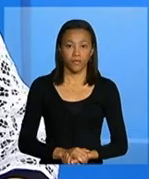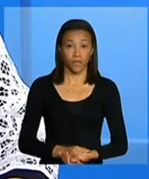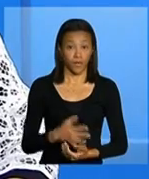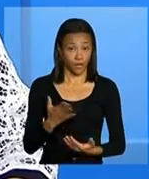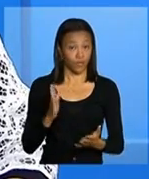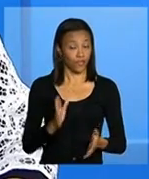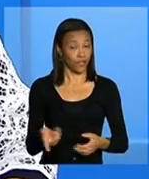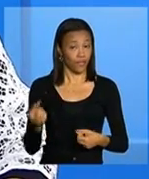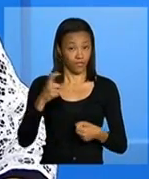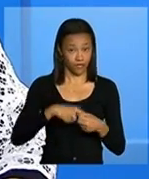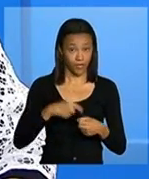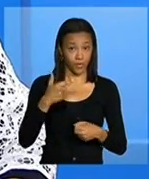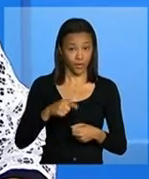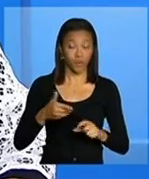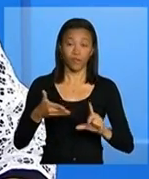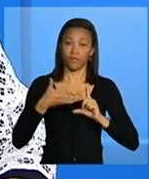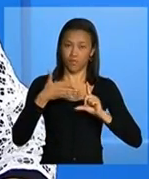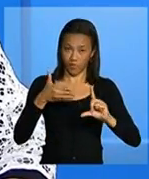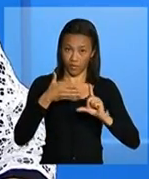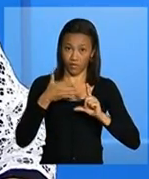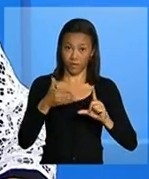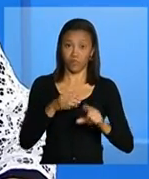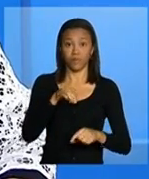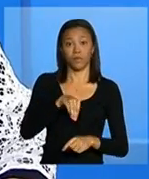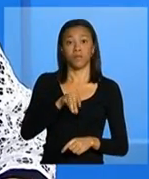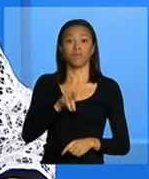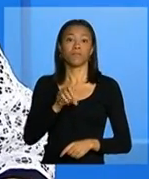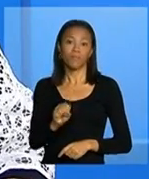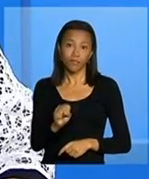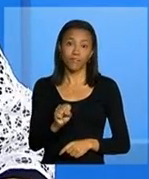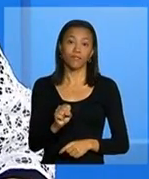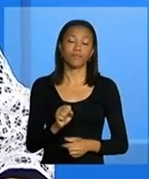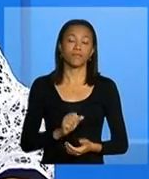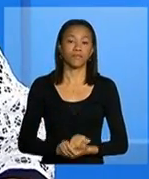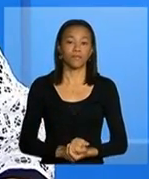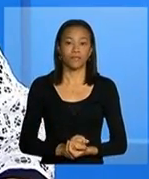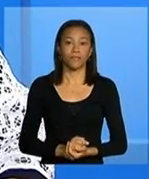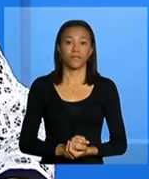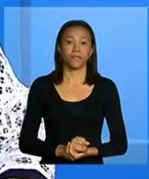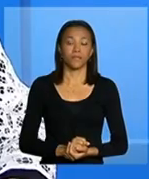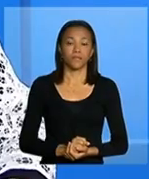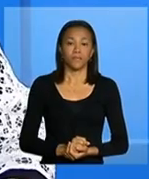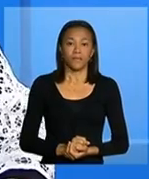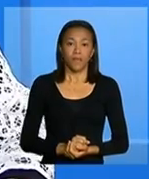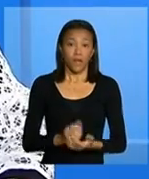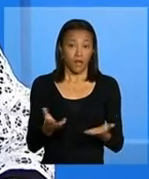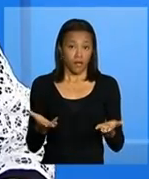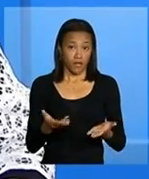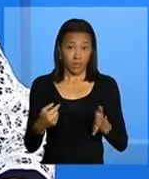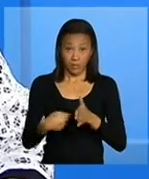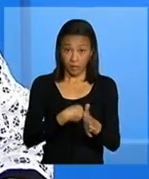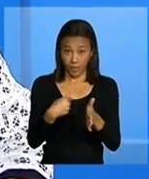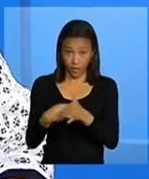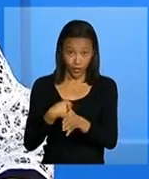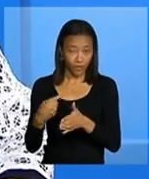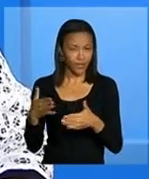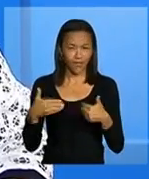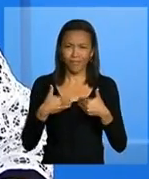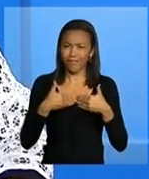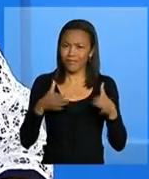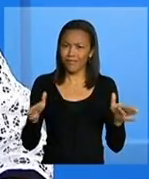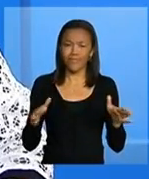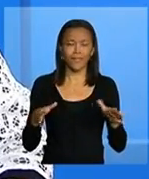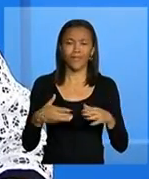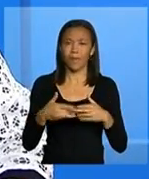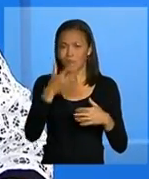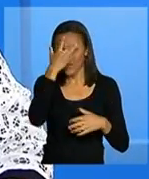nós já estamos de volta com a teleconferência do ministério do desenvolvimento social e combate à fome e as perguntas estão abertas ao